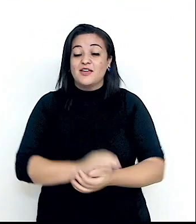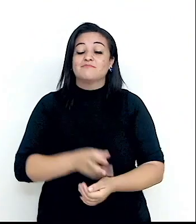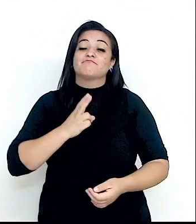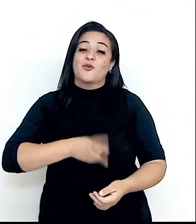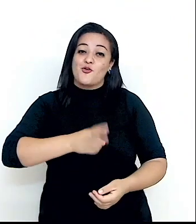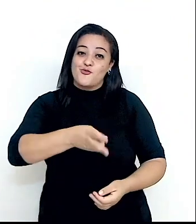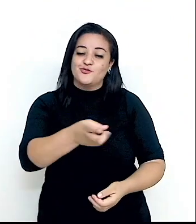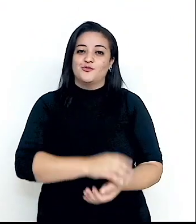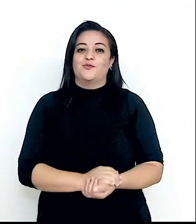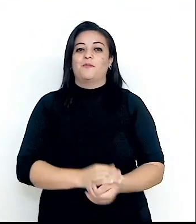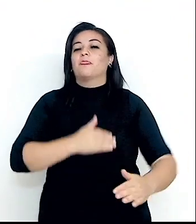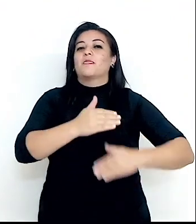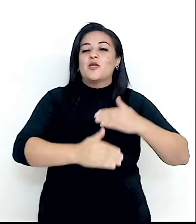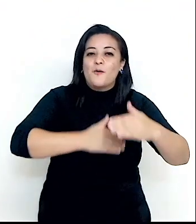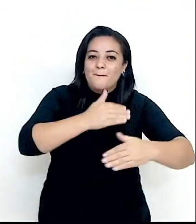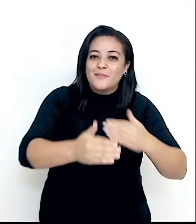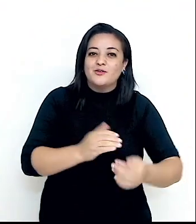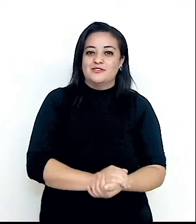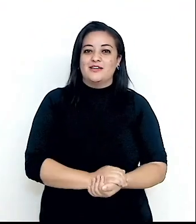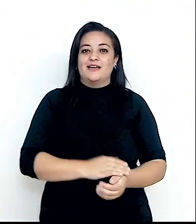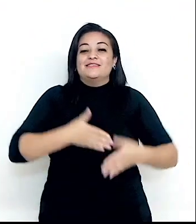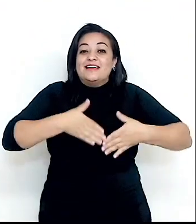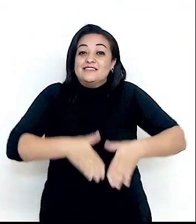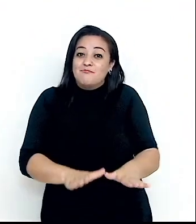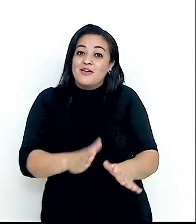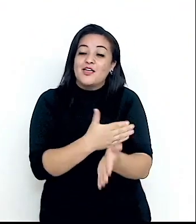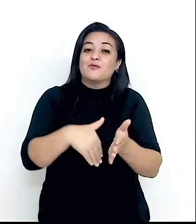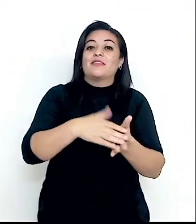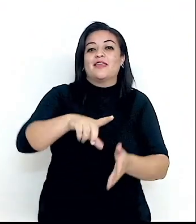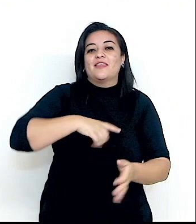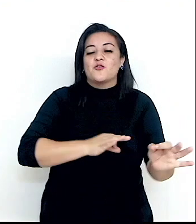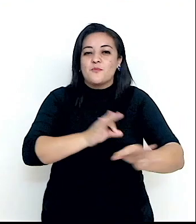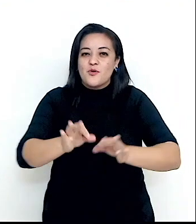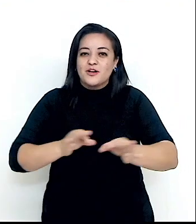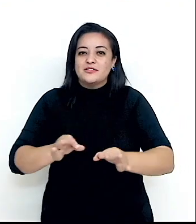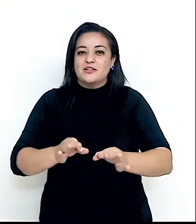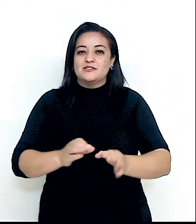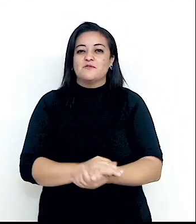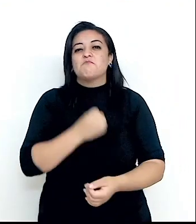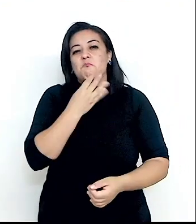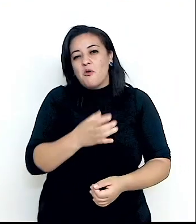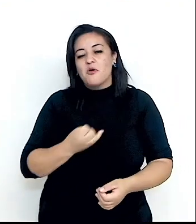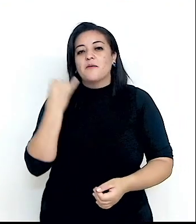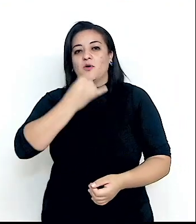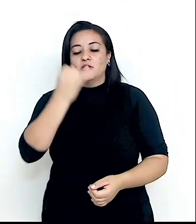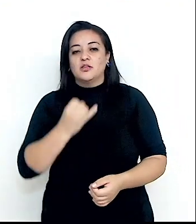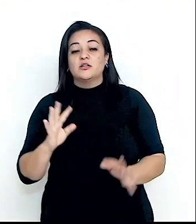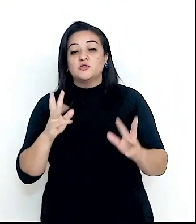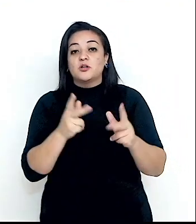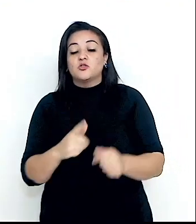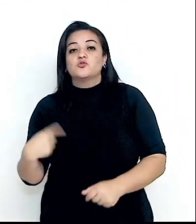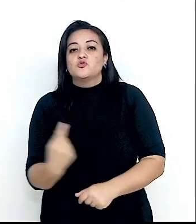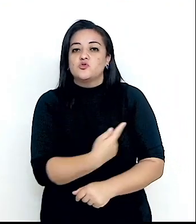E o processo de gestação, até chegar a essa organização tão renomada e tão importante para todos nós,